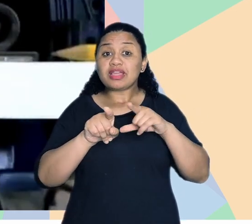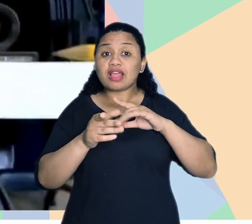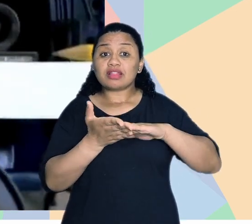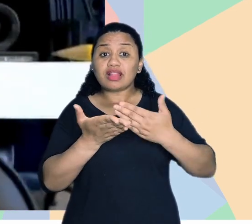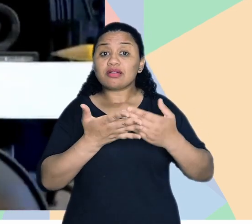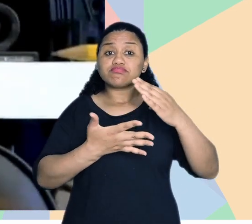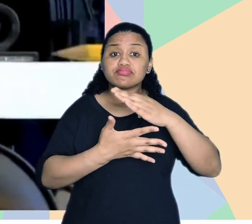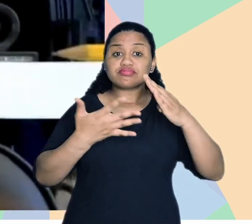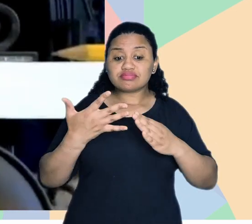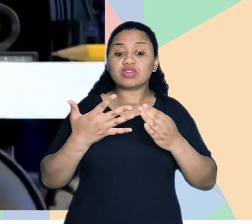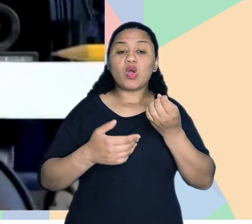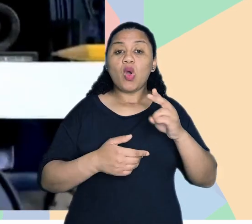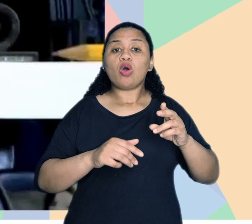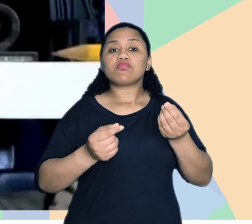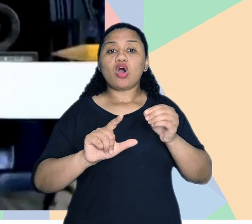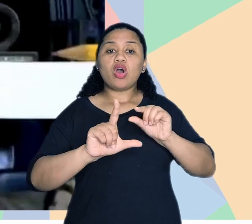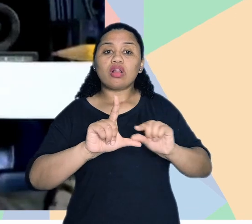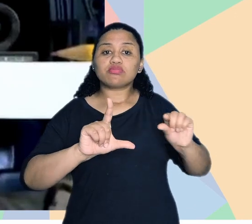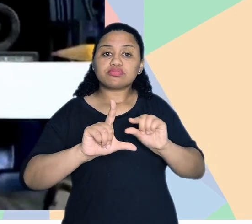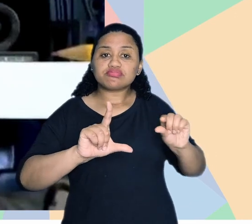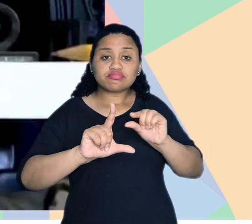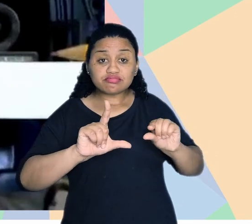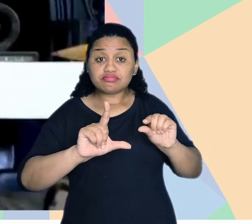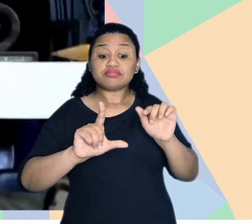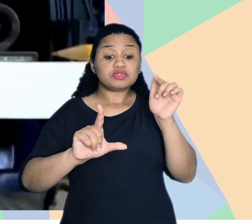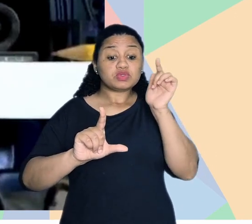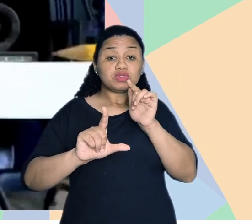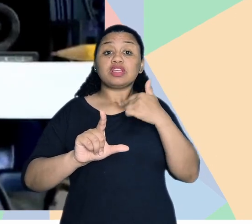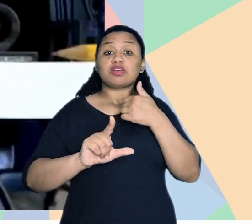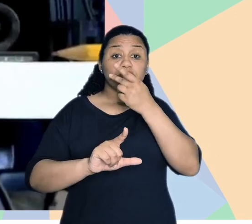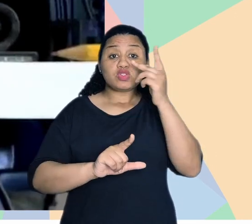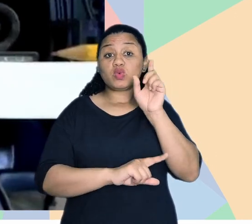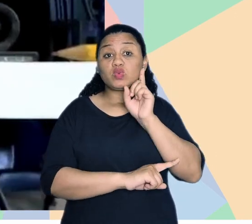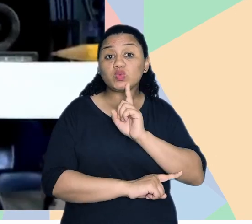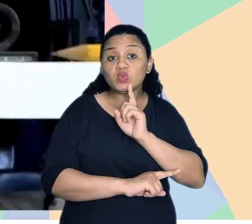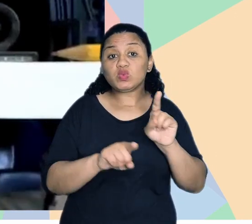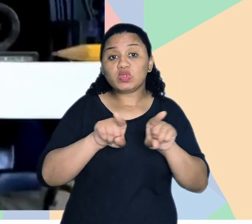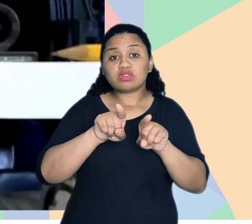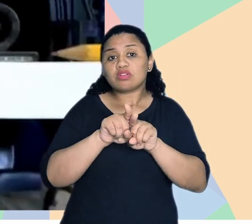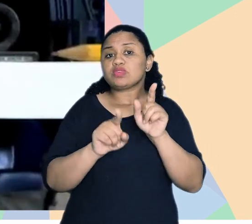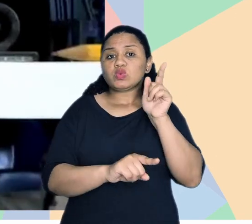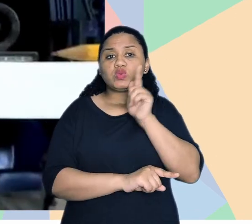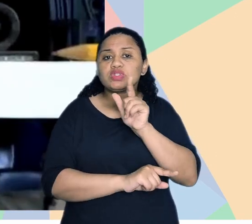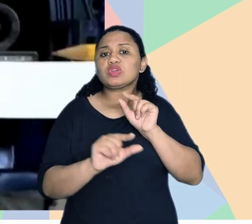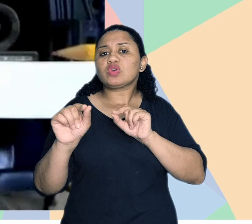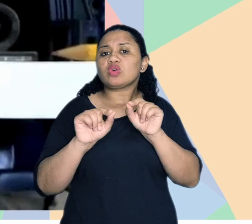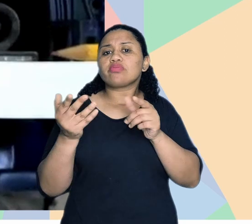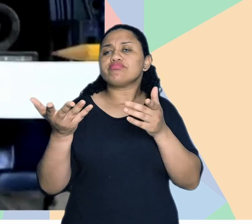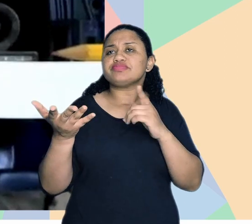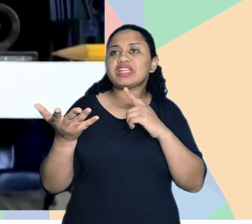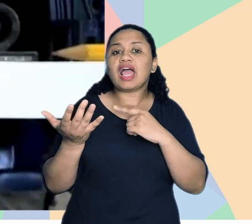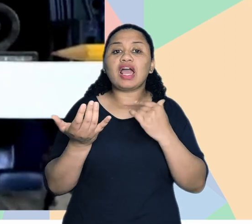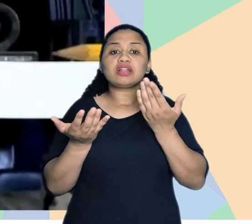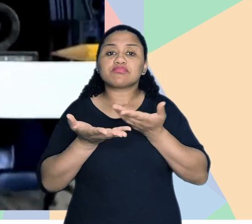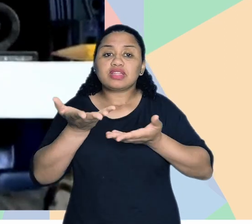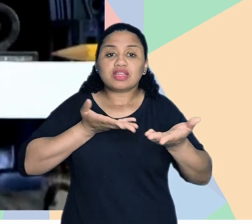livros, ou mesmo ativar a legenda. E aí, eu consigo fazer com pessoas surdas também possuam, né? Acesso a essa